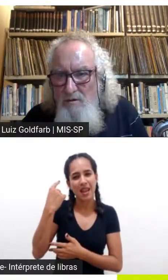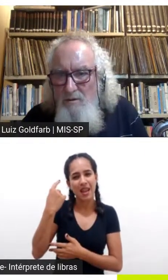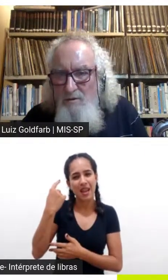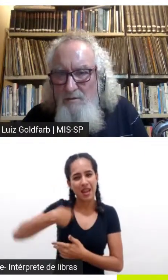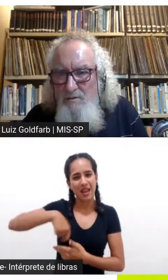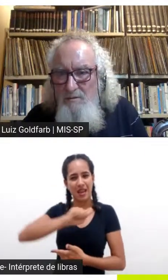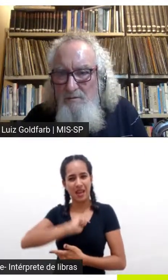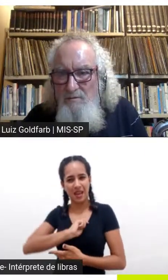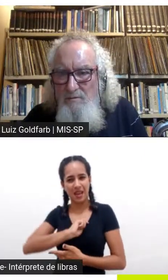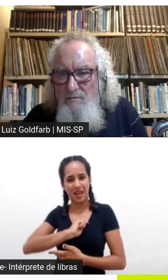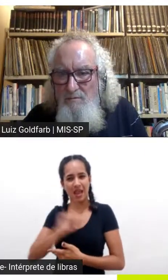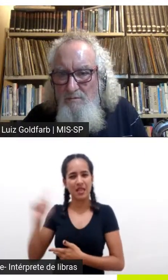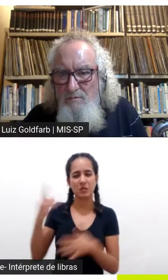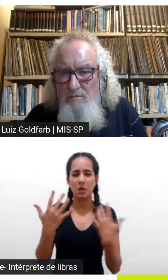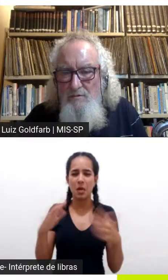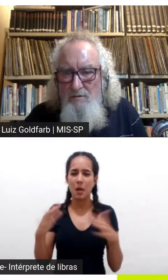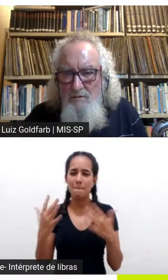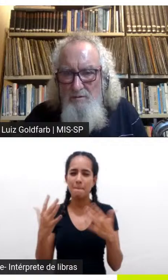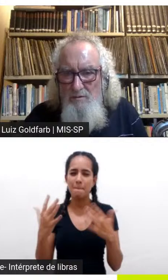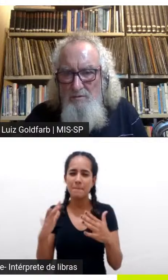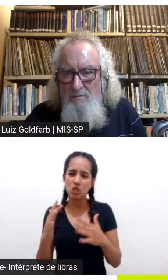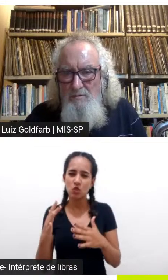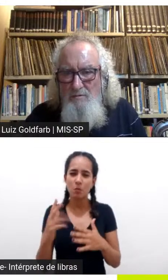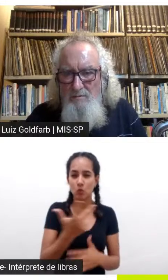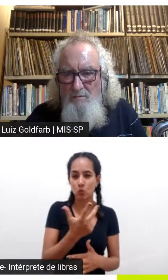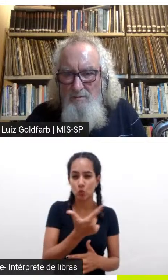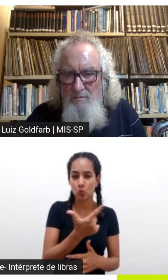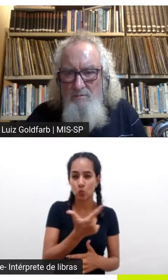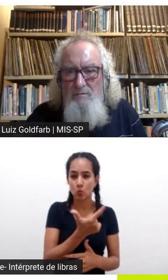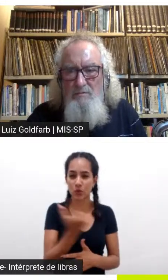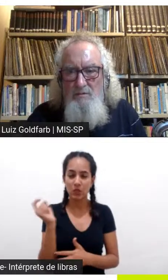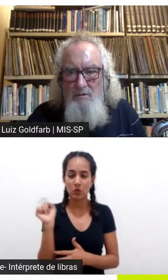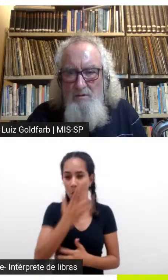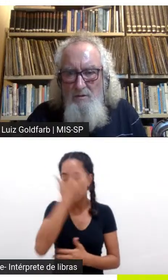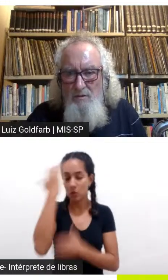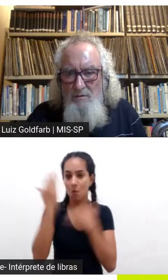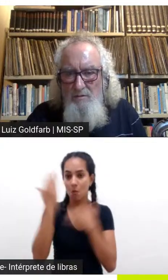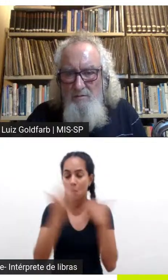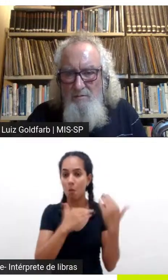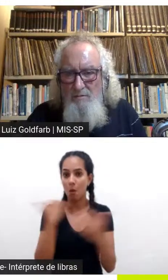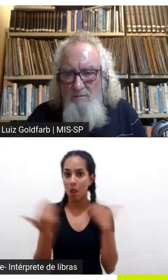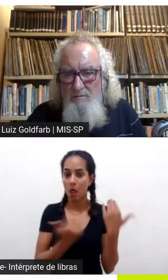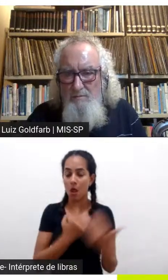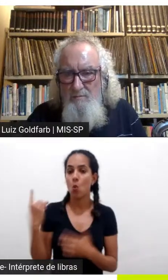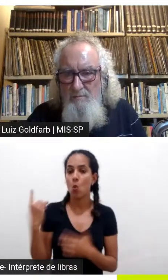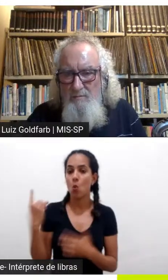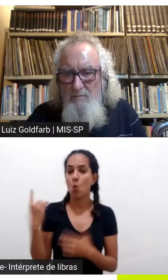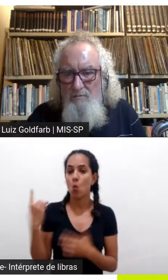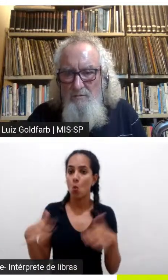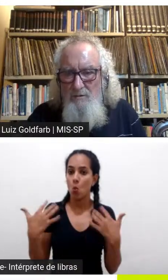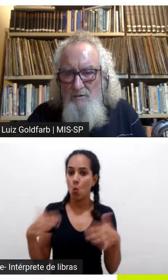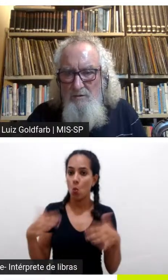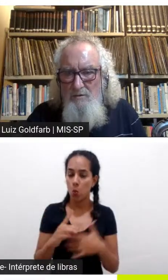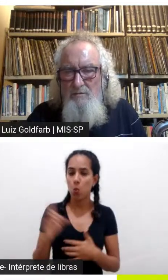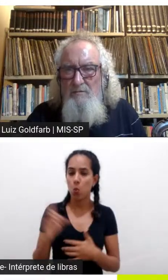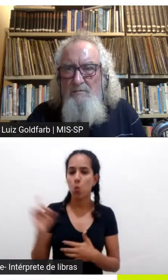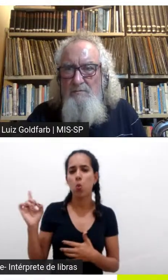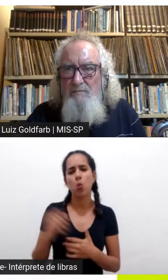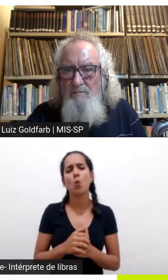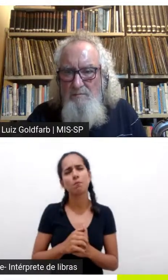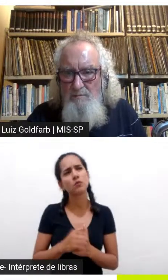de 200 mil pessoas né sem ajuda de nenhuma câmara de gás e veja né